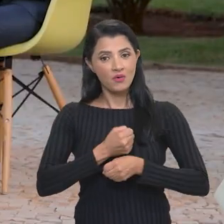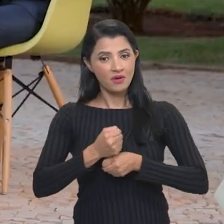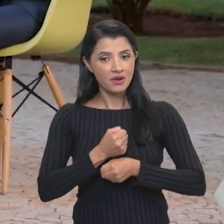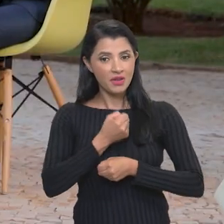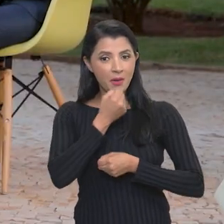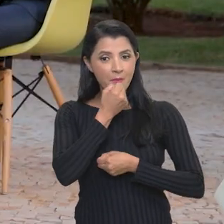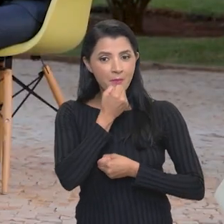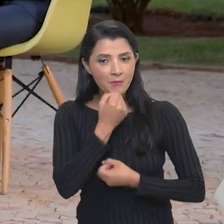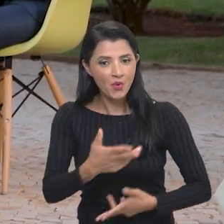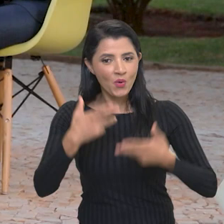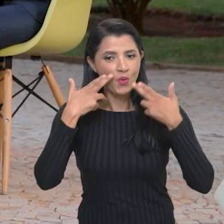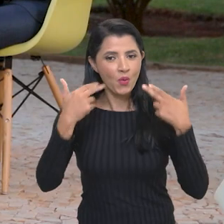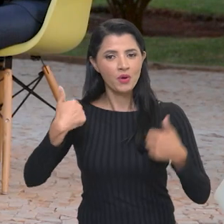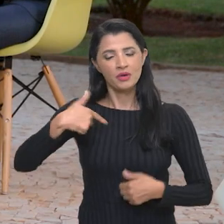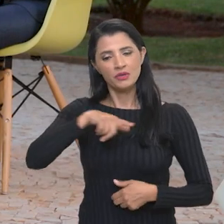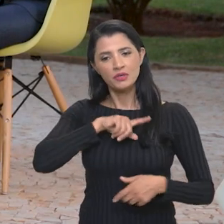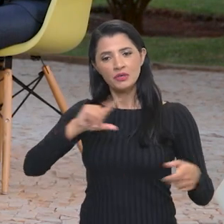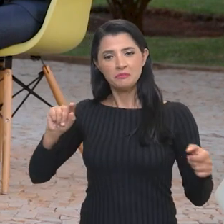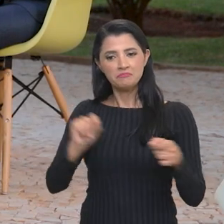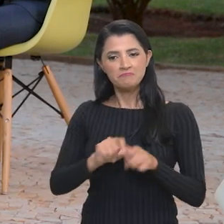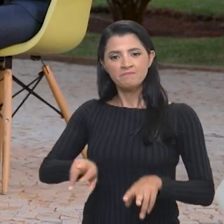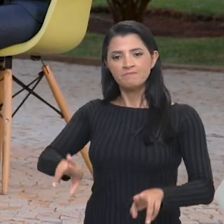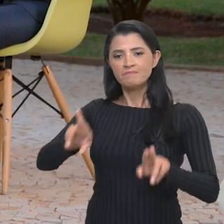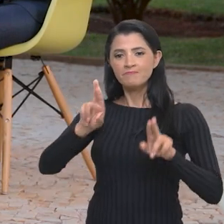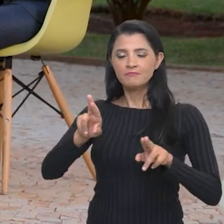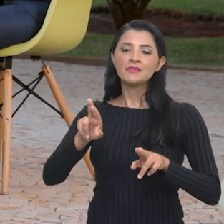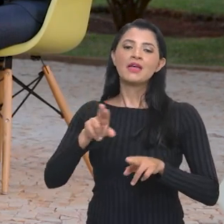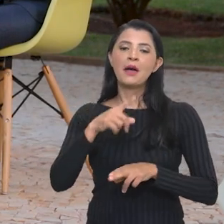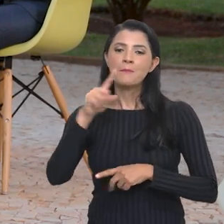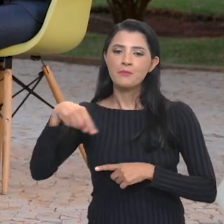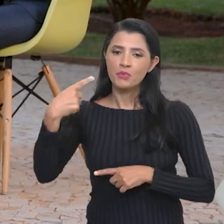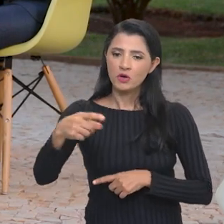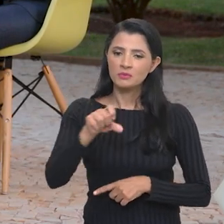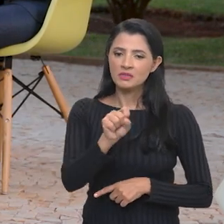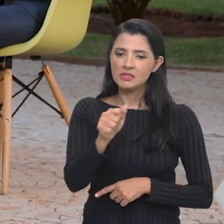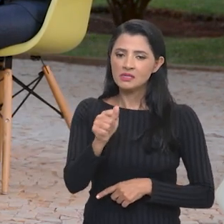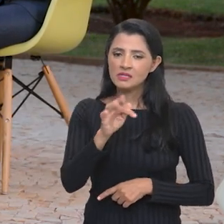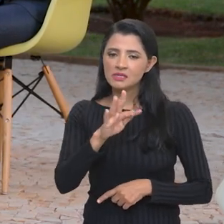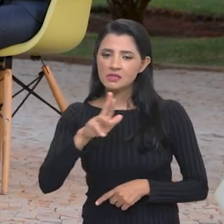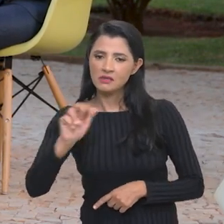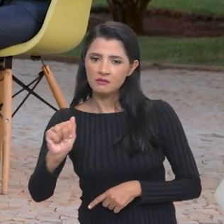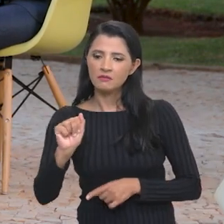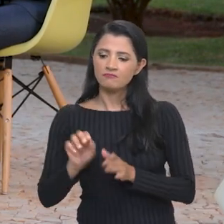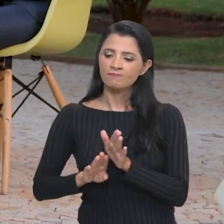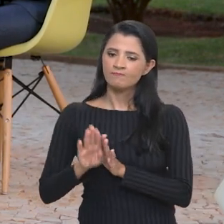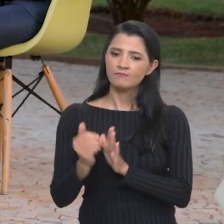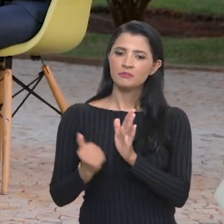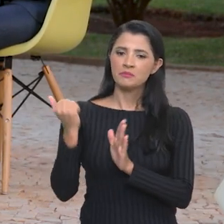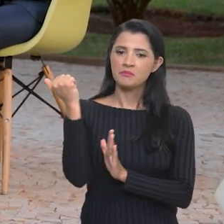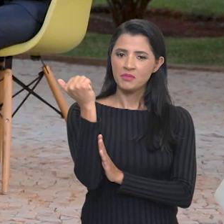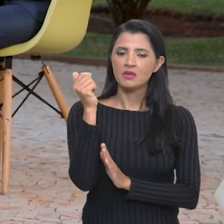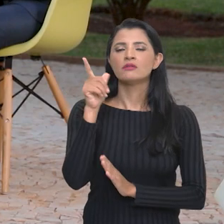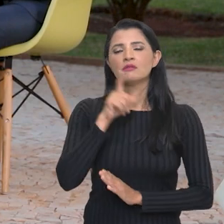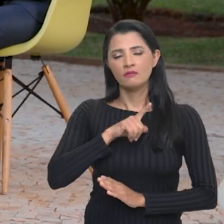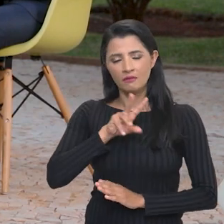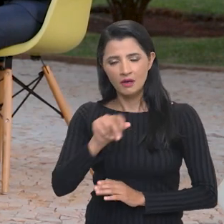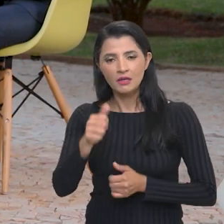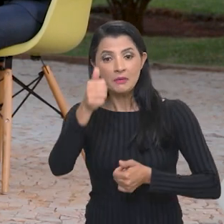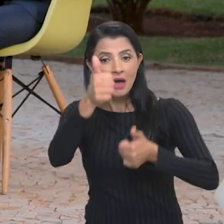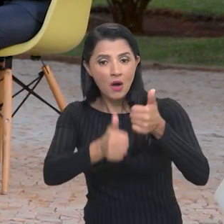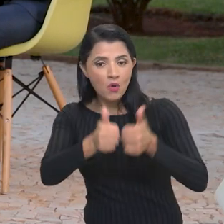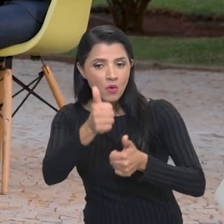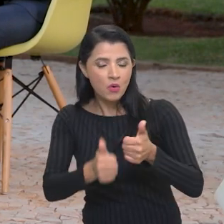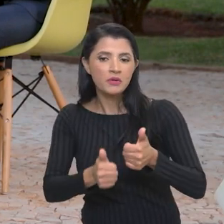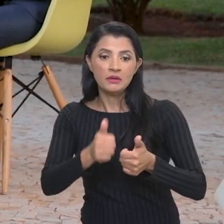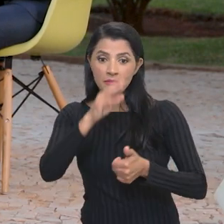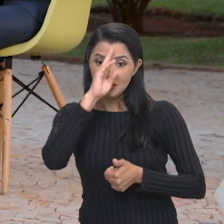a boa notícia é que nós fizemos a expectativa para a próxima safra e nós teremos um aumento considerável